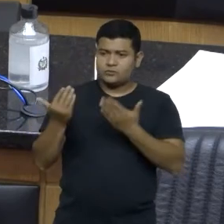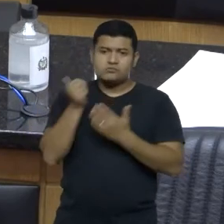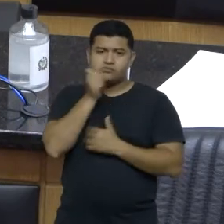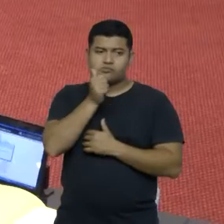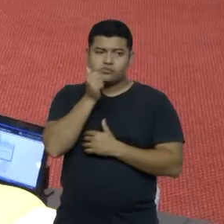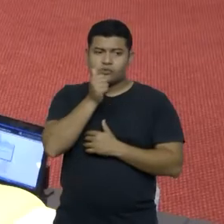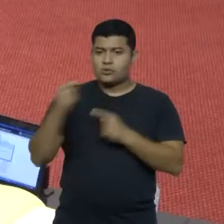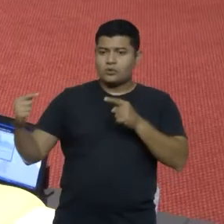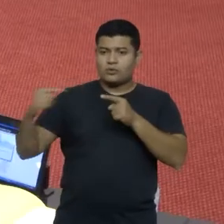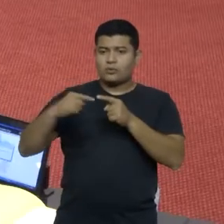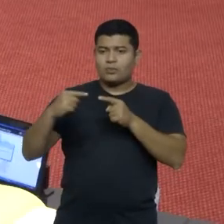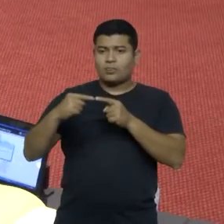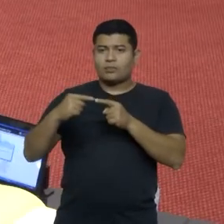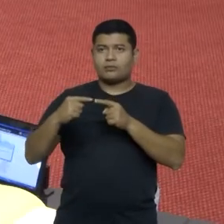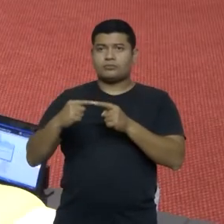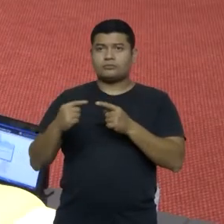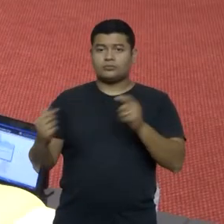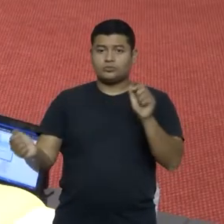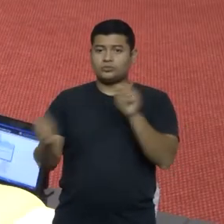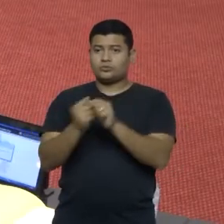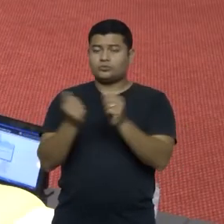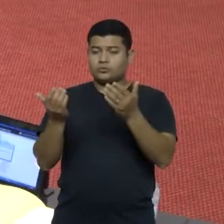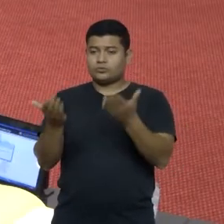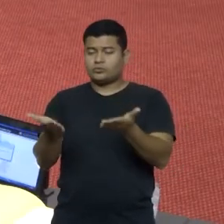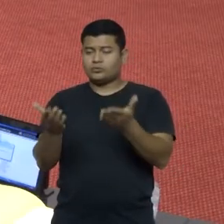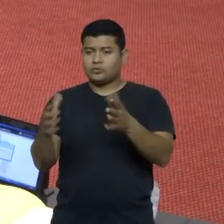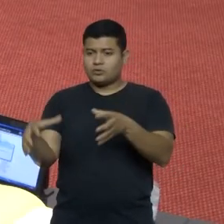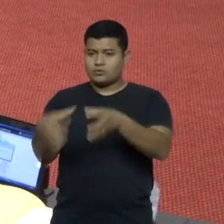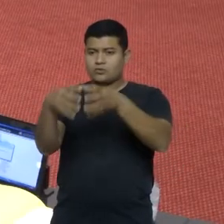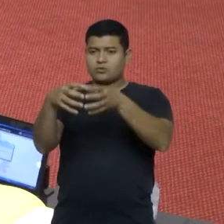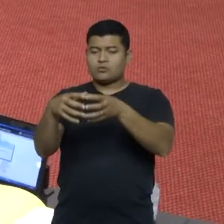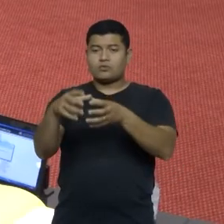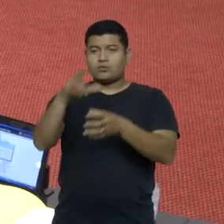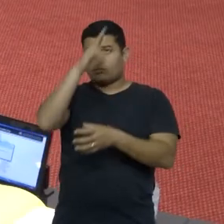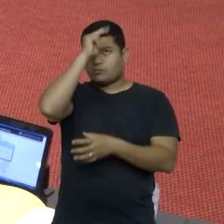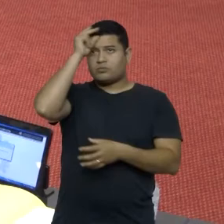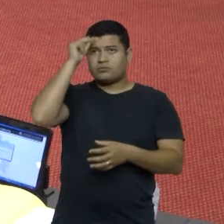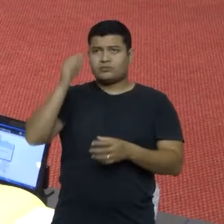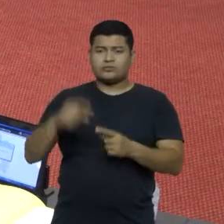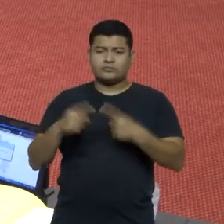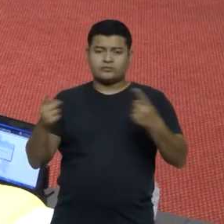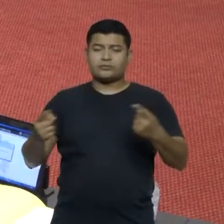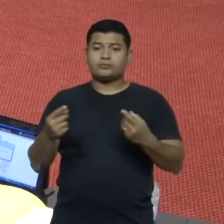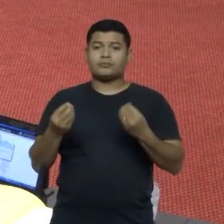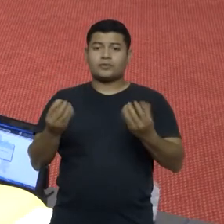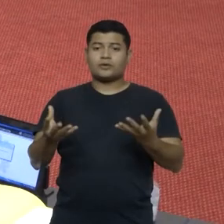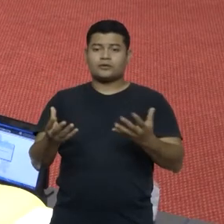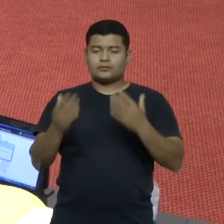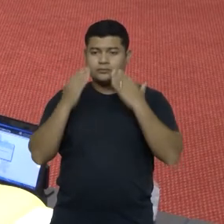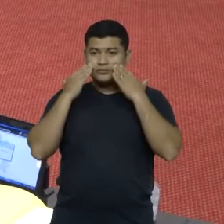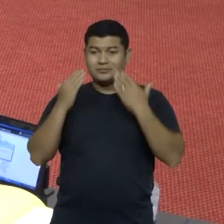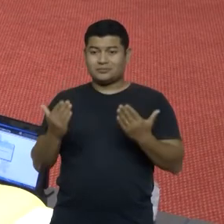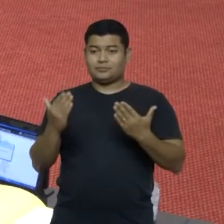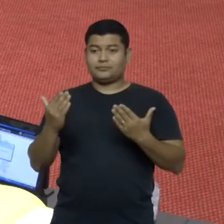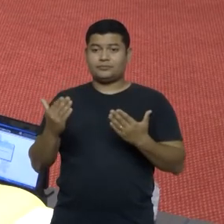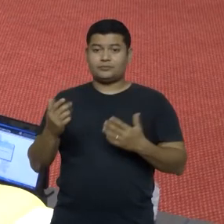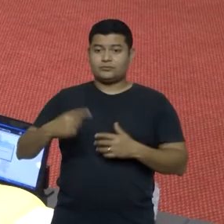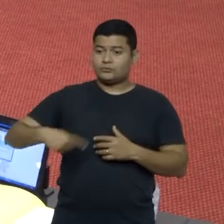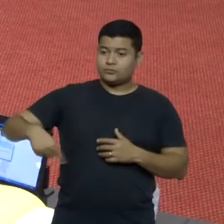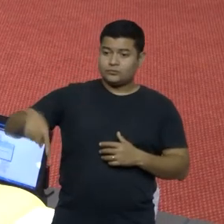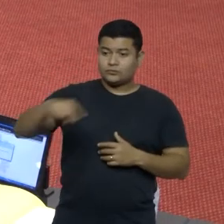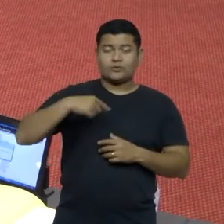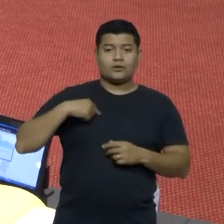juntamente com a comissão, juntamente com o prefeito, Giba, Seron, enfim, para mostrar aos catarinenses o que vamos fazer